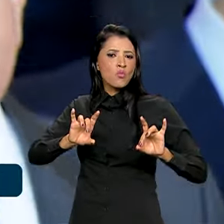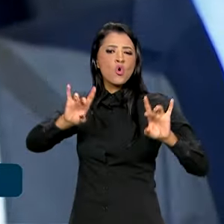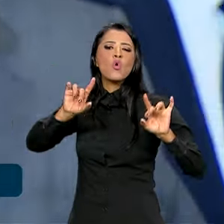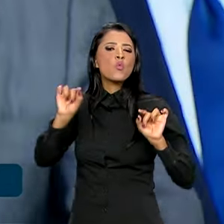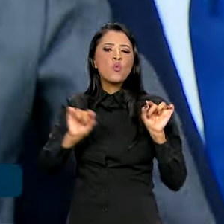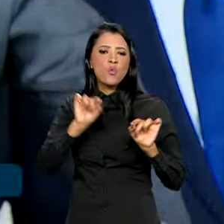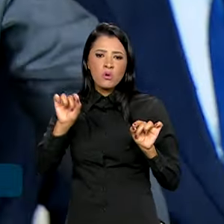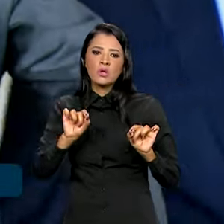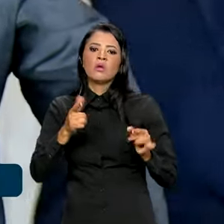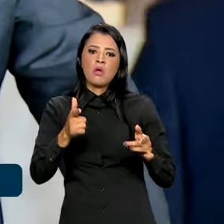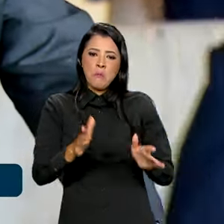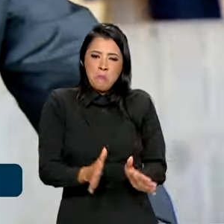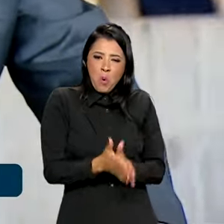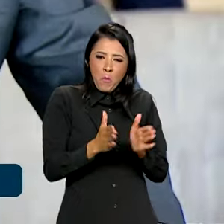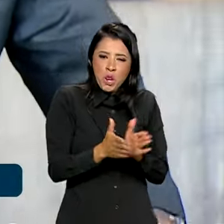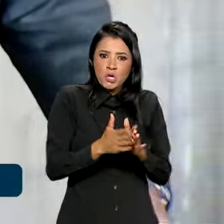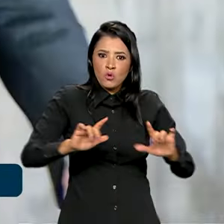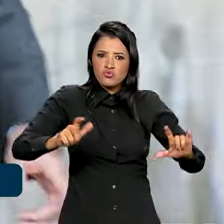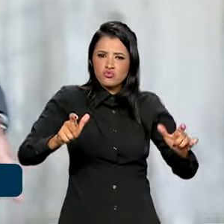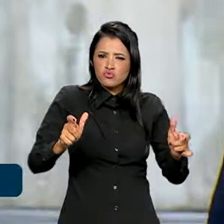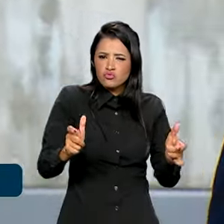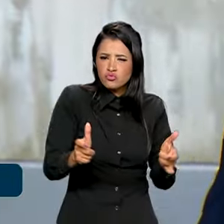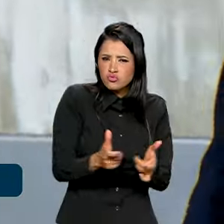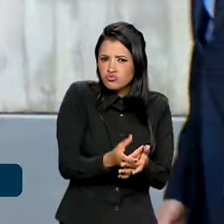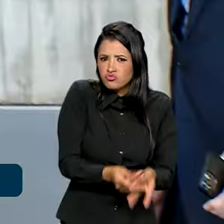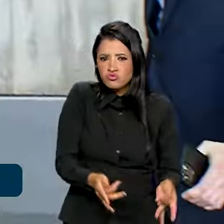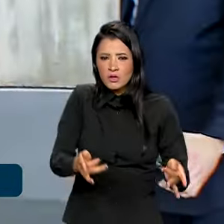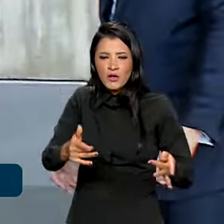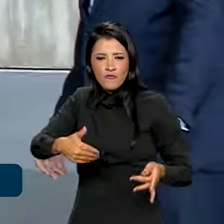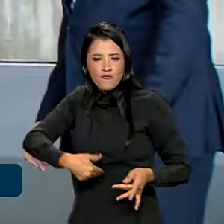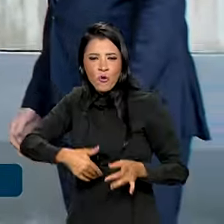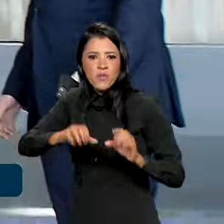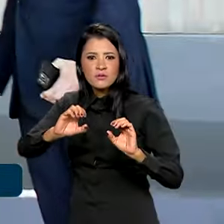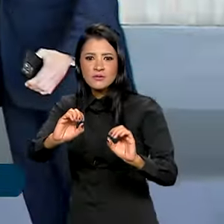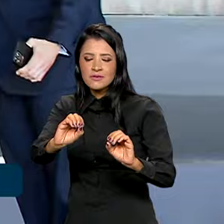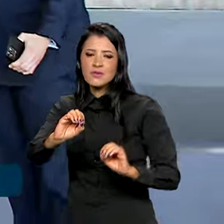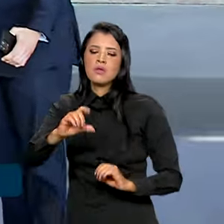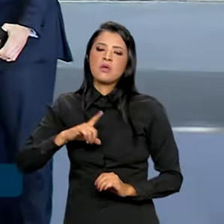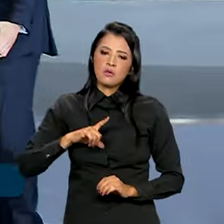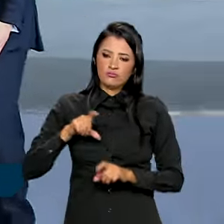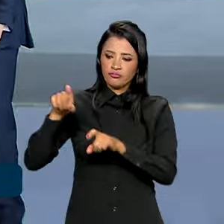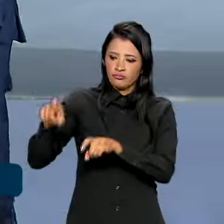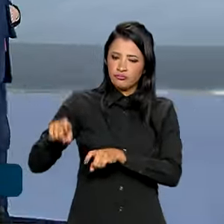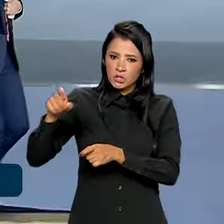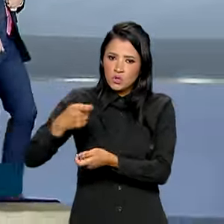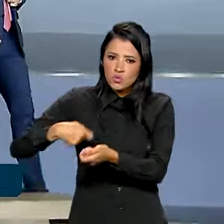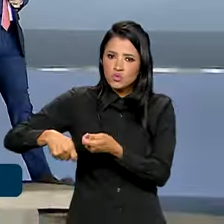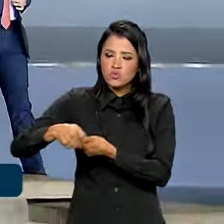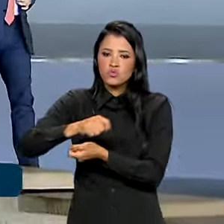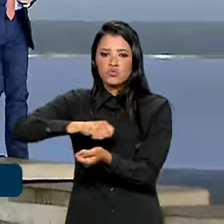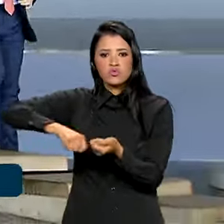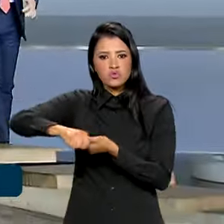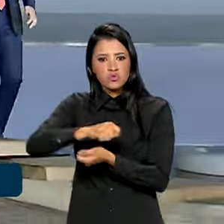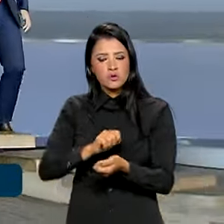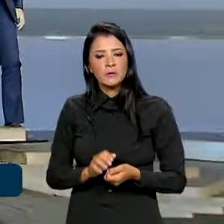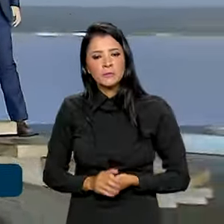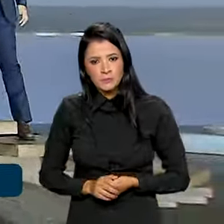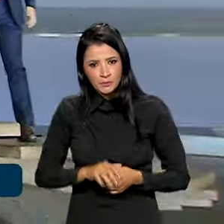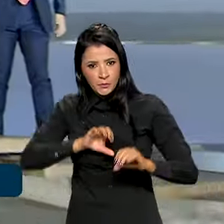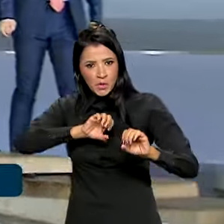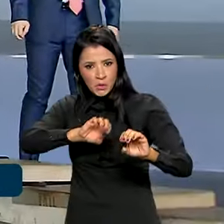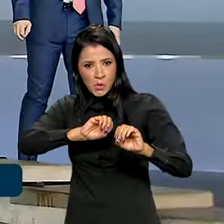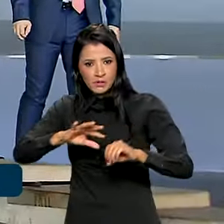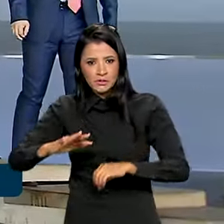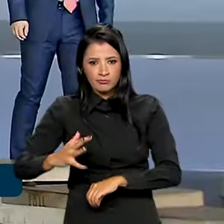a erradicação da pobreza, fome zero, agricultura sustentável, educação